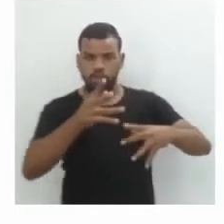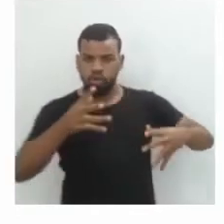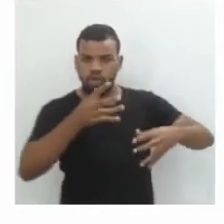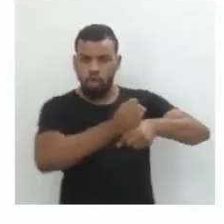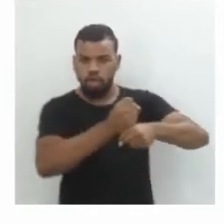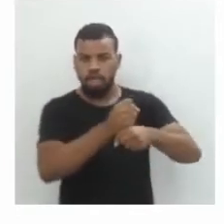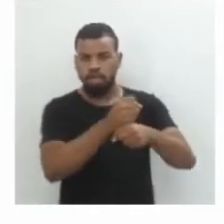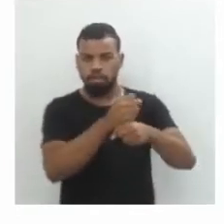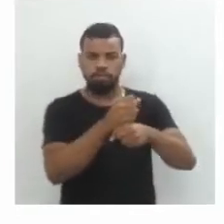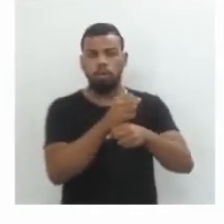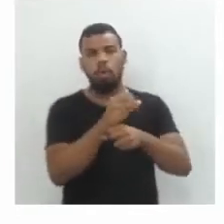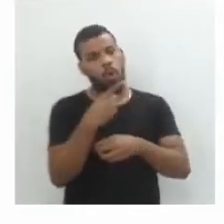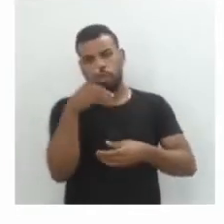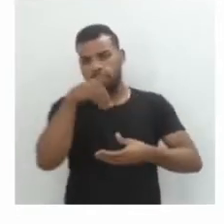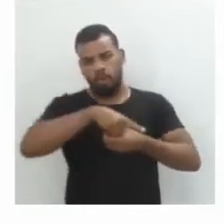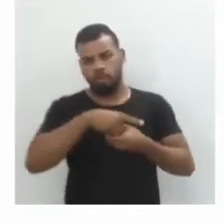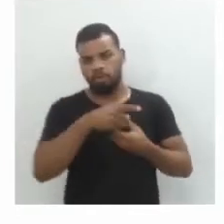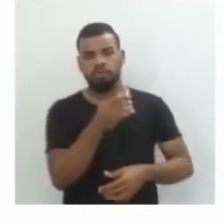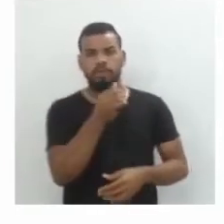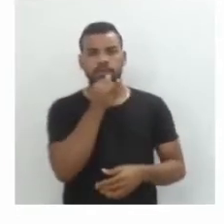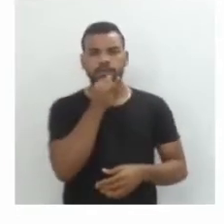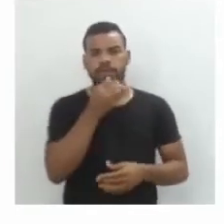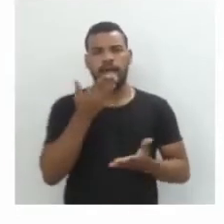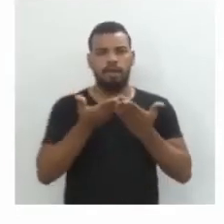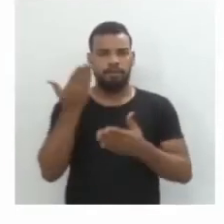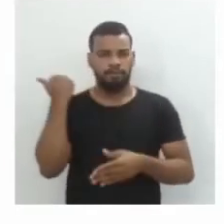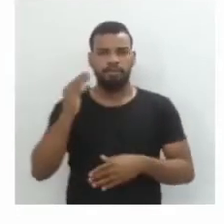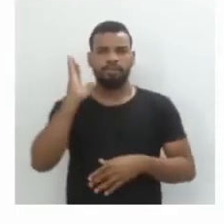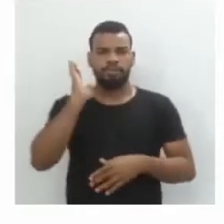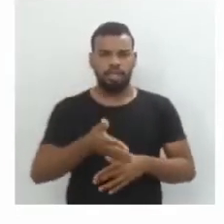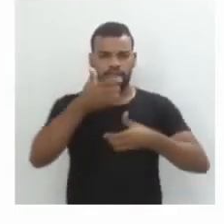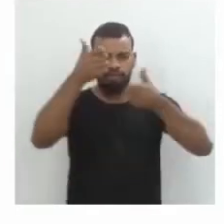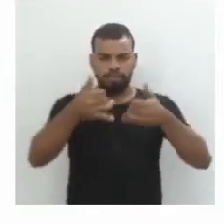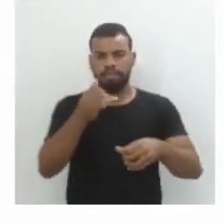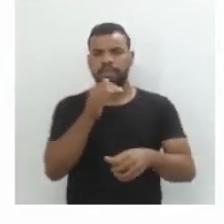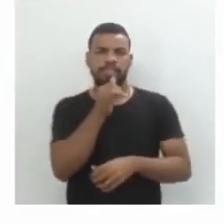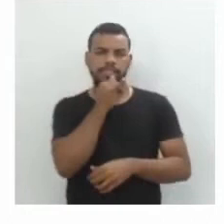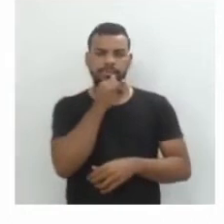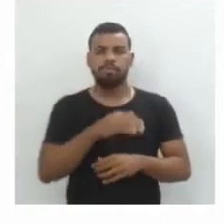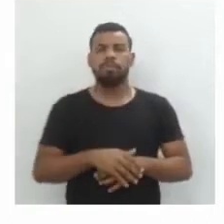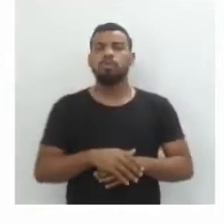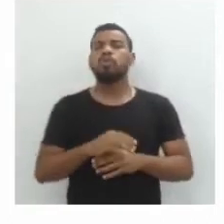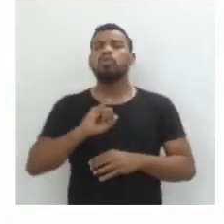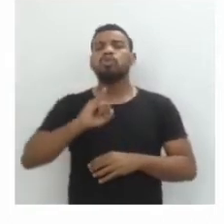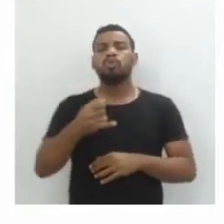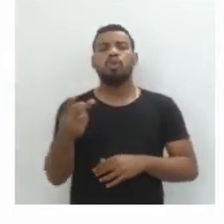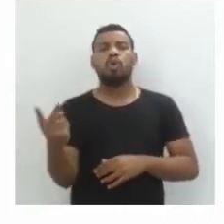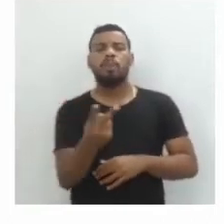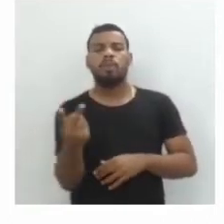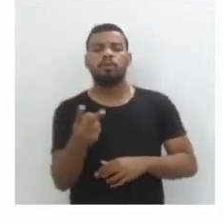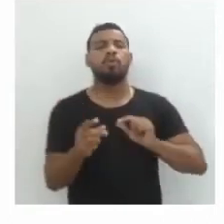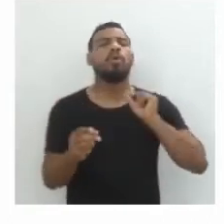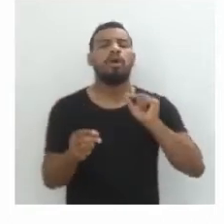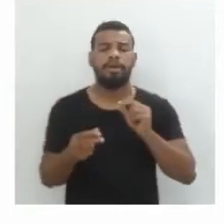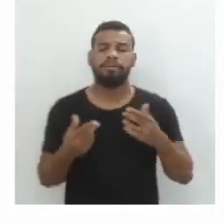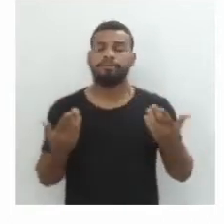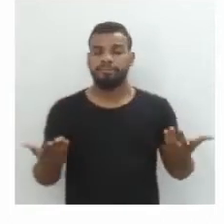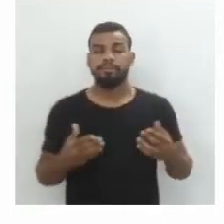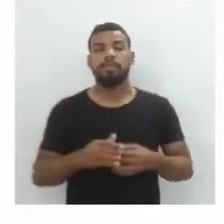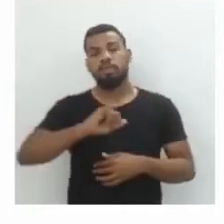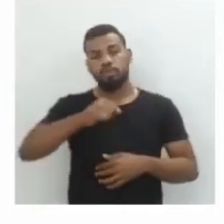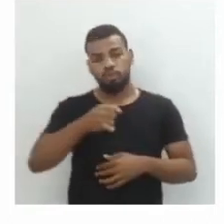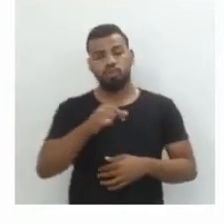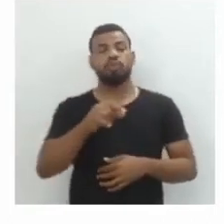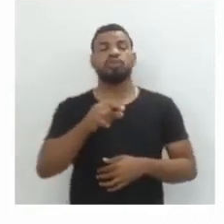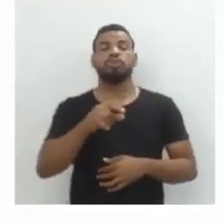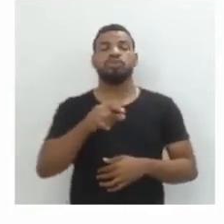depósito, por exemplo, a gente viu alguns exemplos na aula anterior. E o que seria juros compostos? Basicamente são juros que são